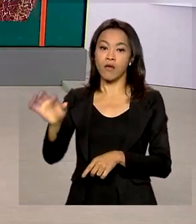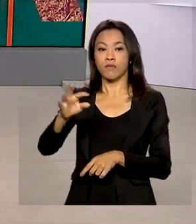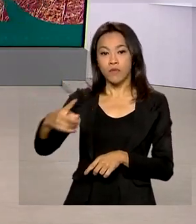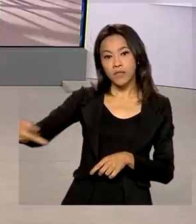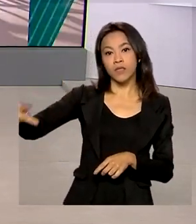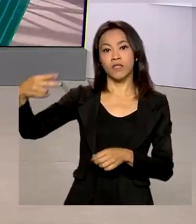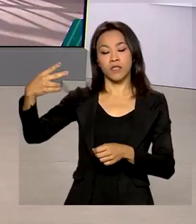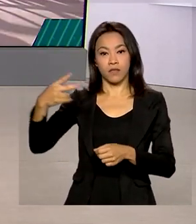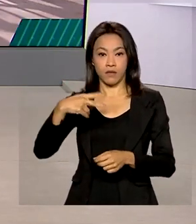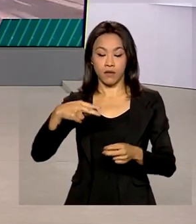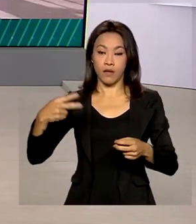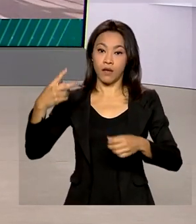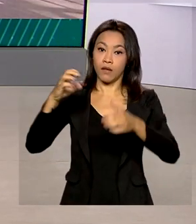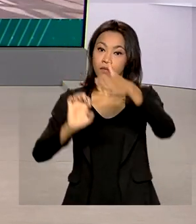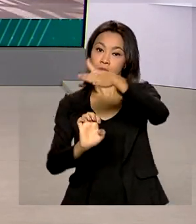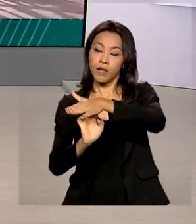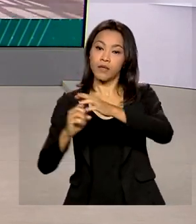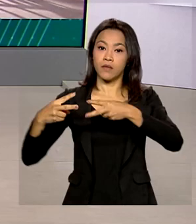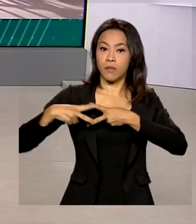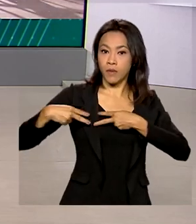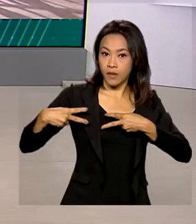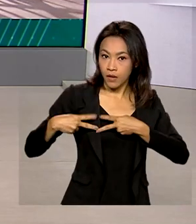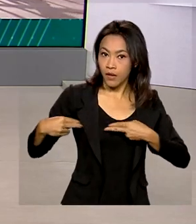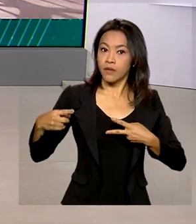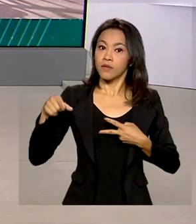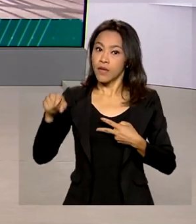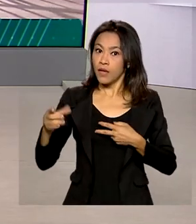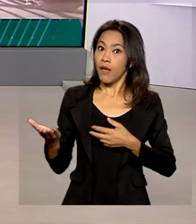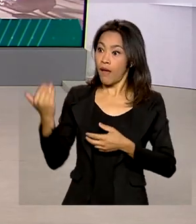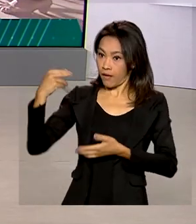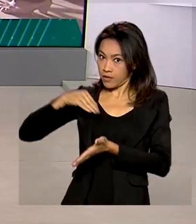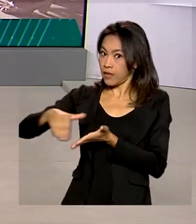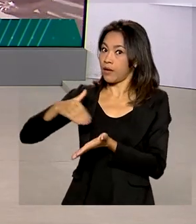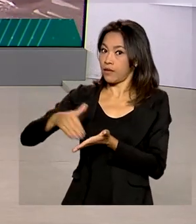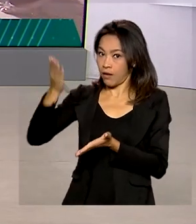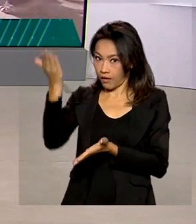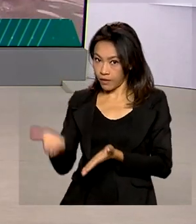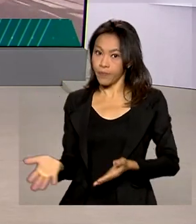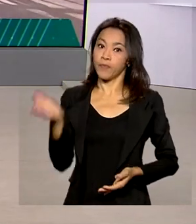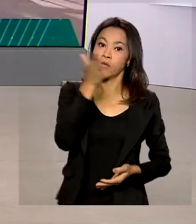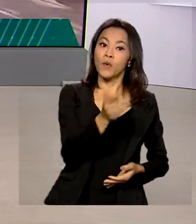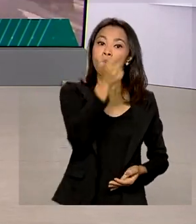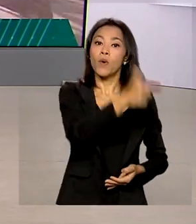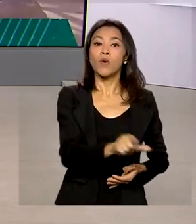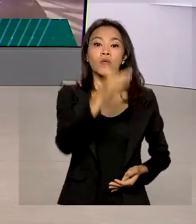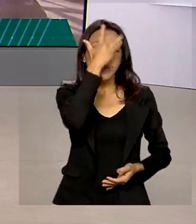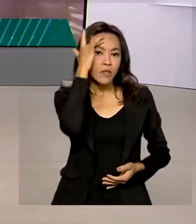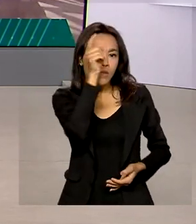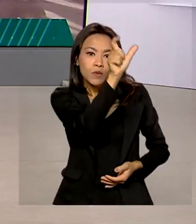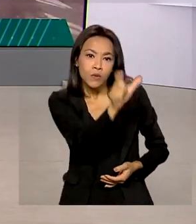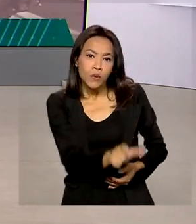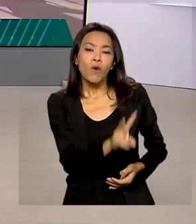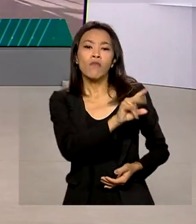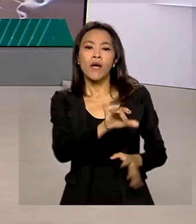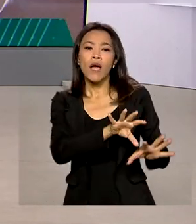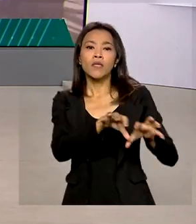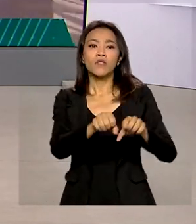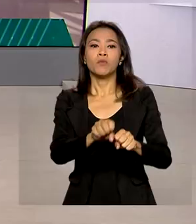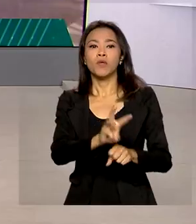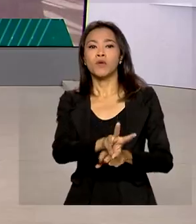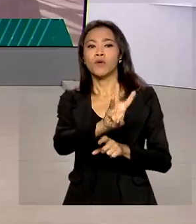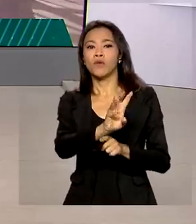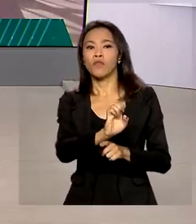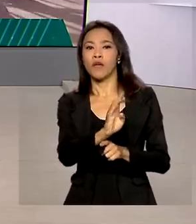Coelho foi secretário de Petróleo, Gás e Biocombustíveis. Já Márcio Andrade Weber deve assumir a presidência do Conselho de